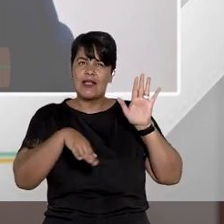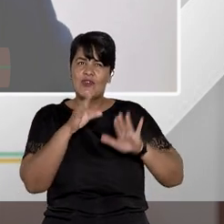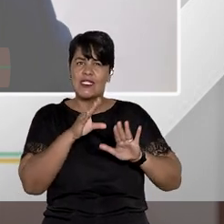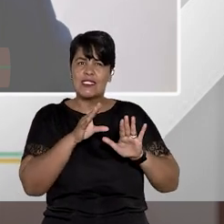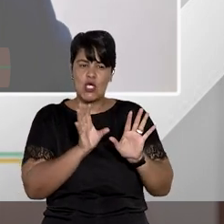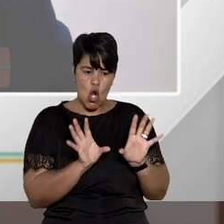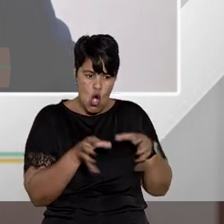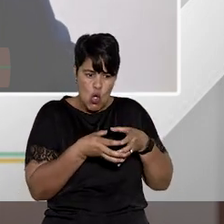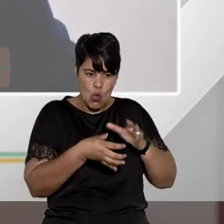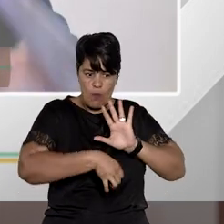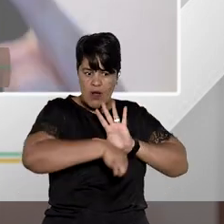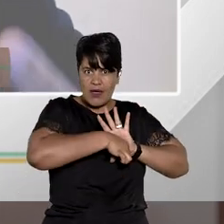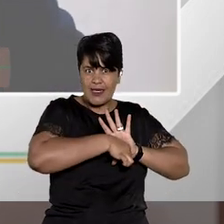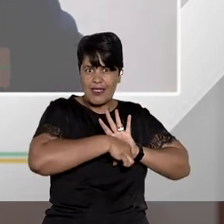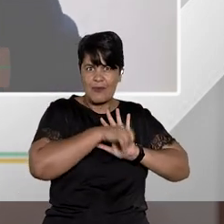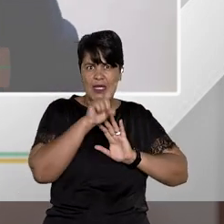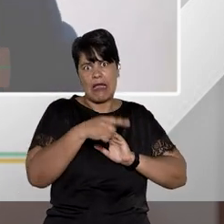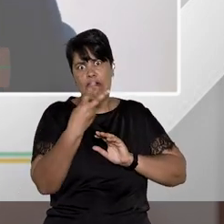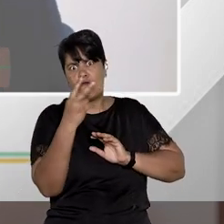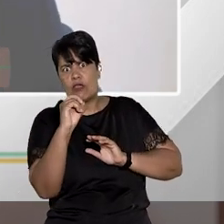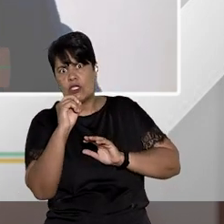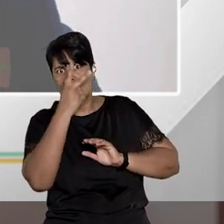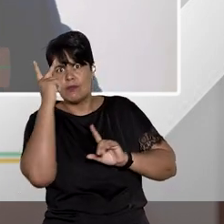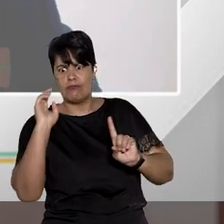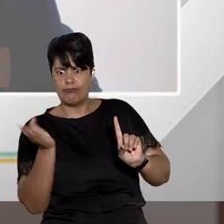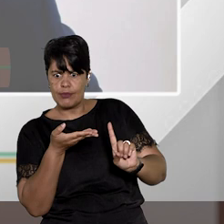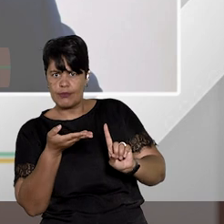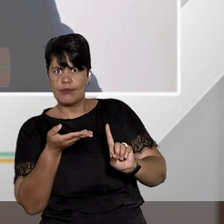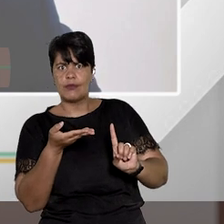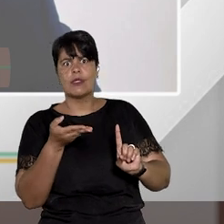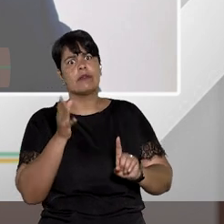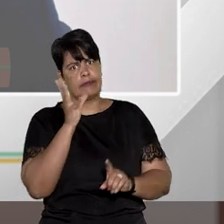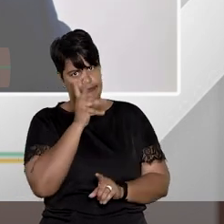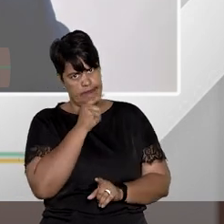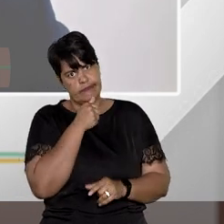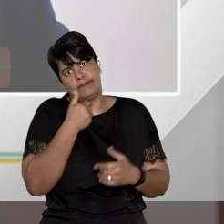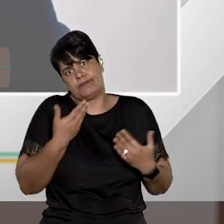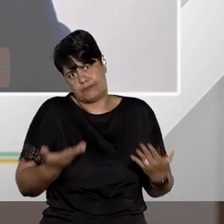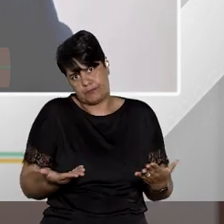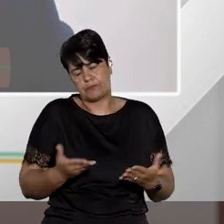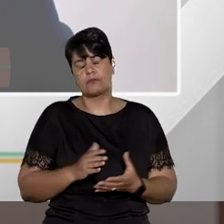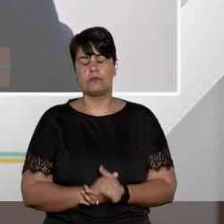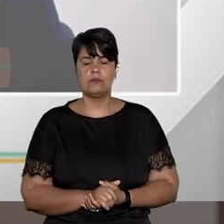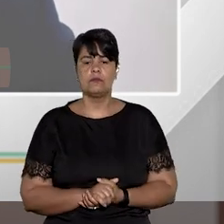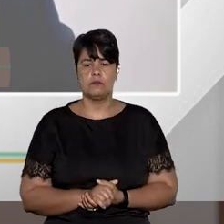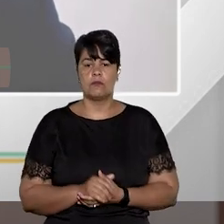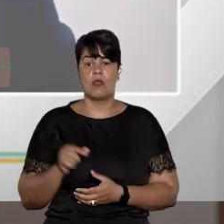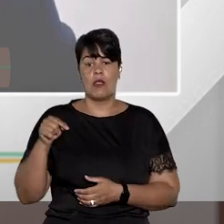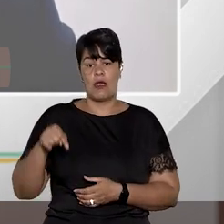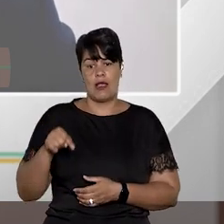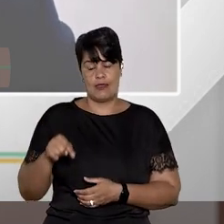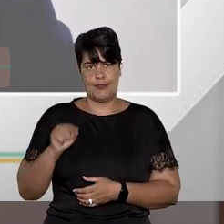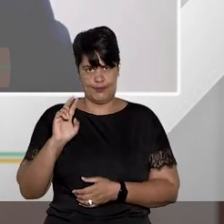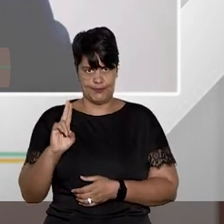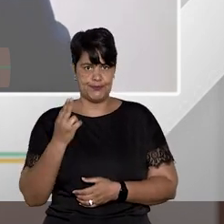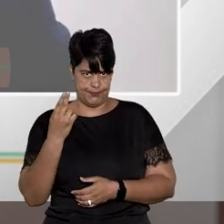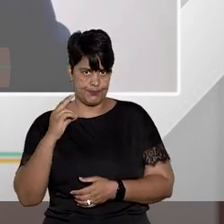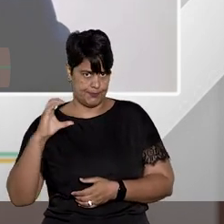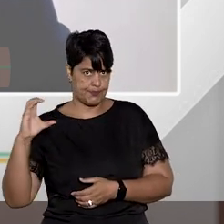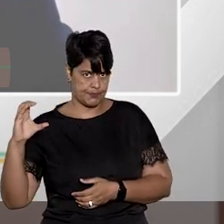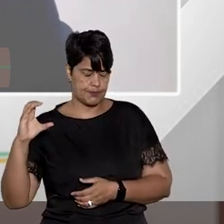réus vai demorar mais a ser julgado do que um roubo com um acusado apenas. Aqui no habeas corpus a gente vê e